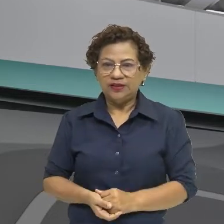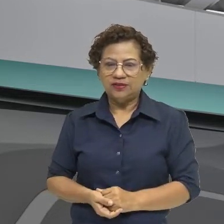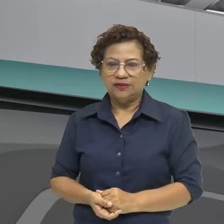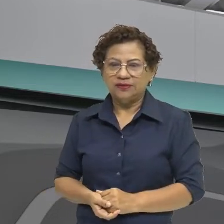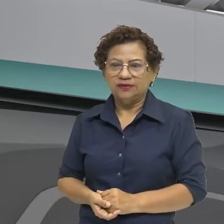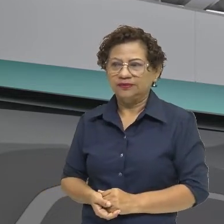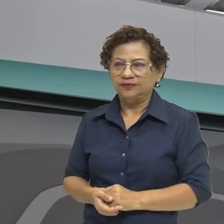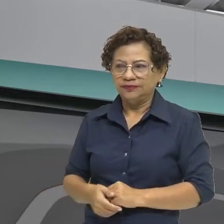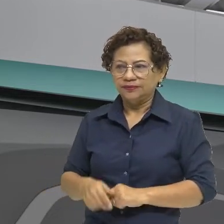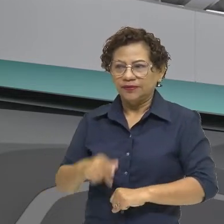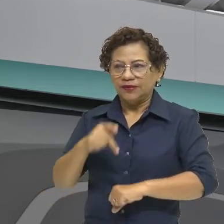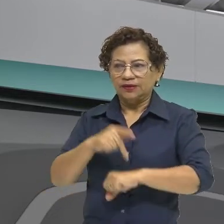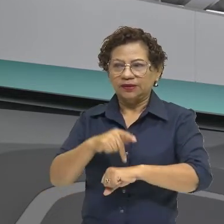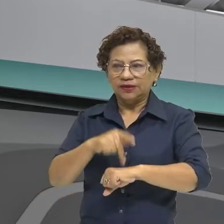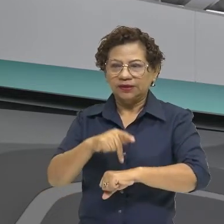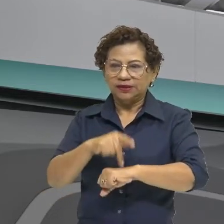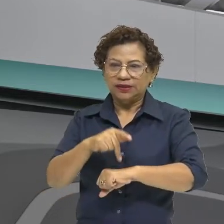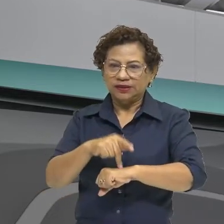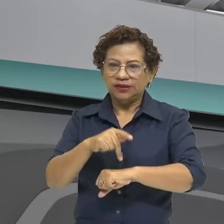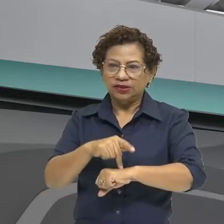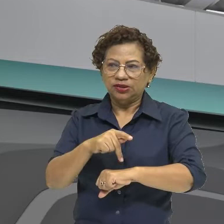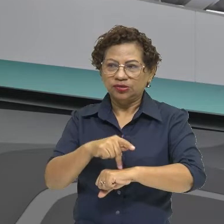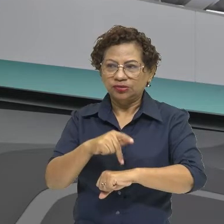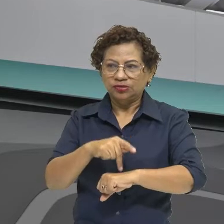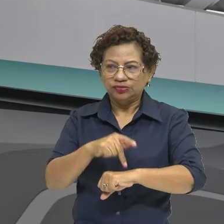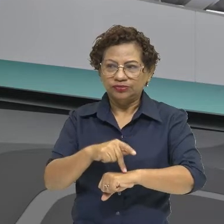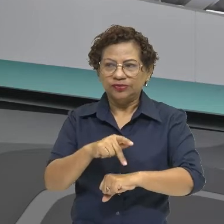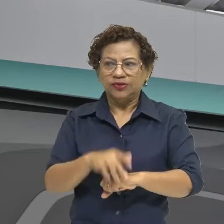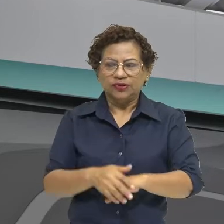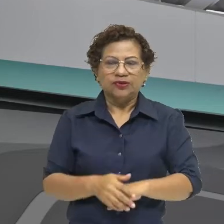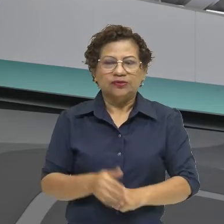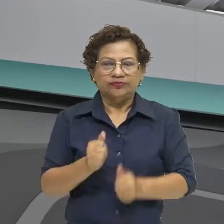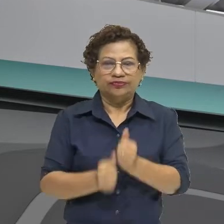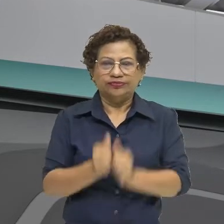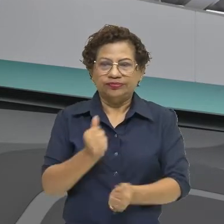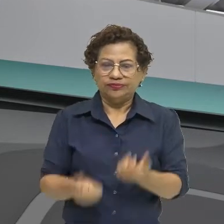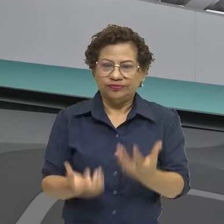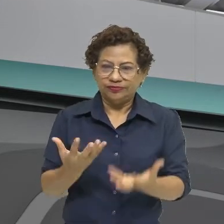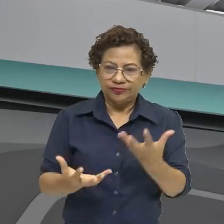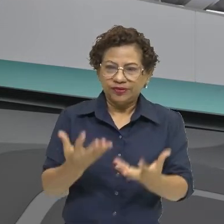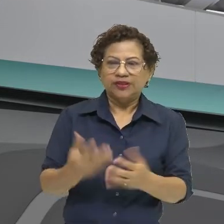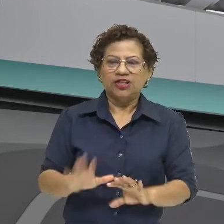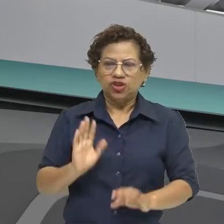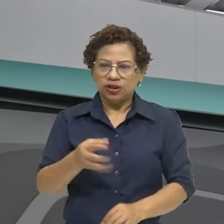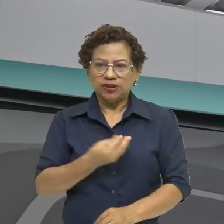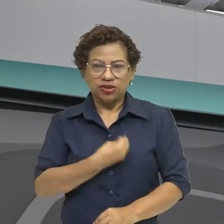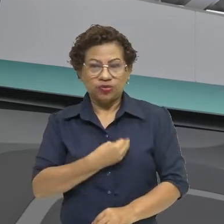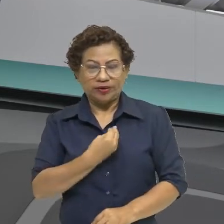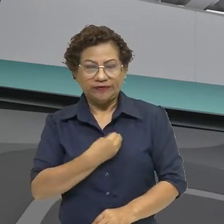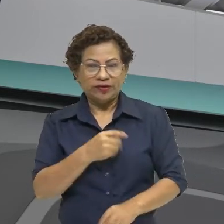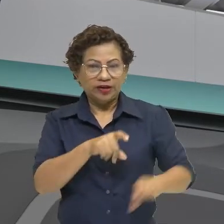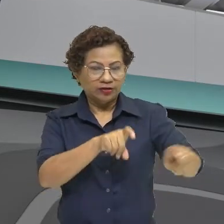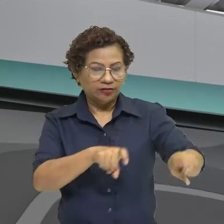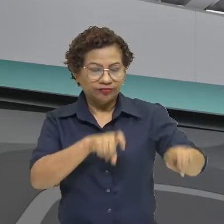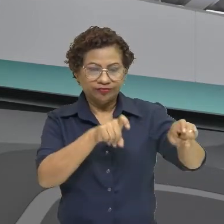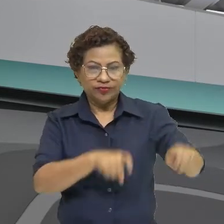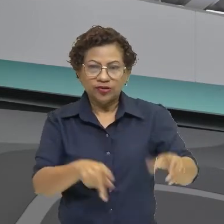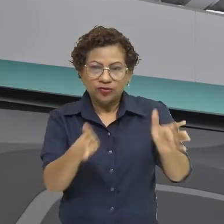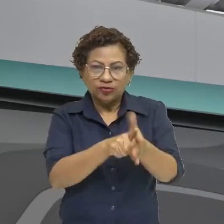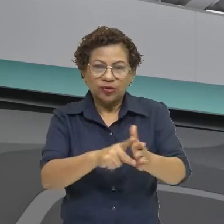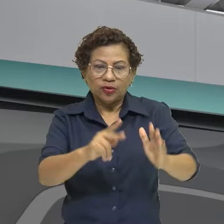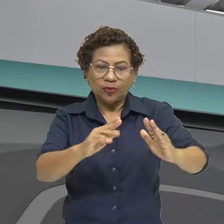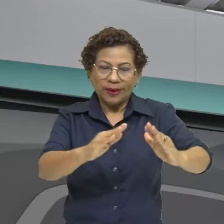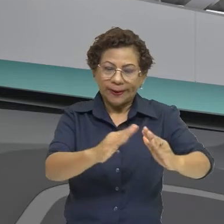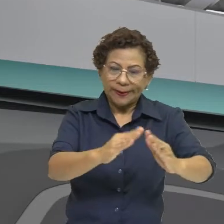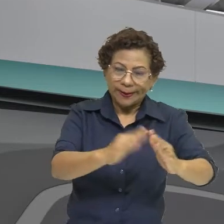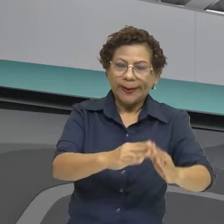uma habitação, já existe a questão da domesticação dos animais, da agricultura, certo? Então, são esses